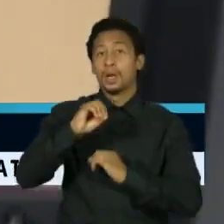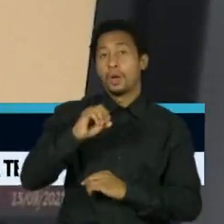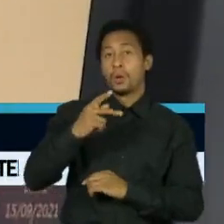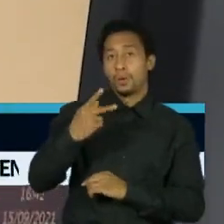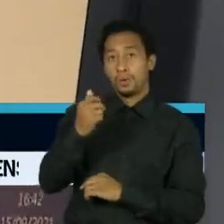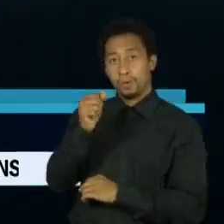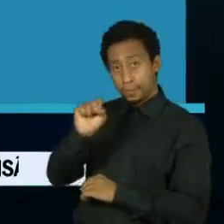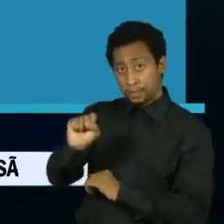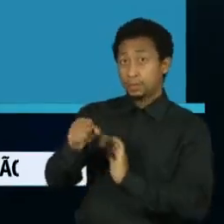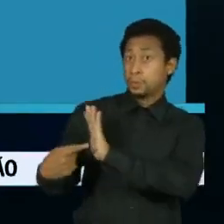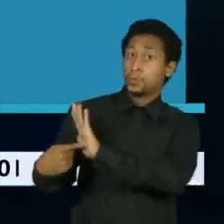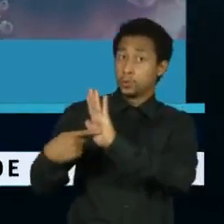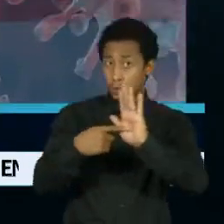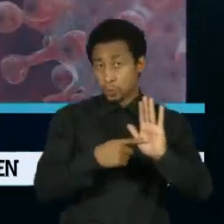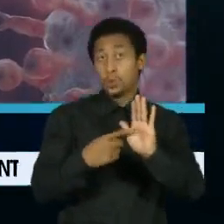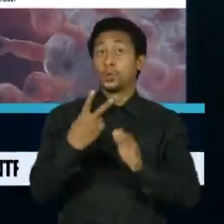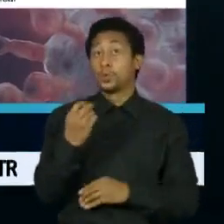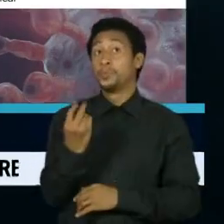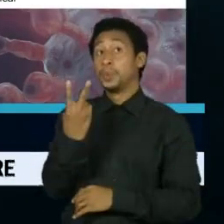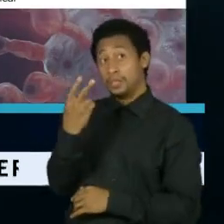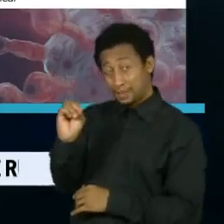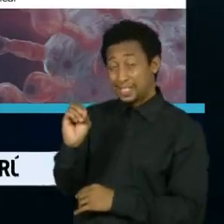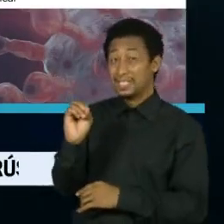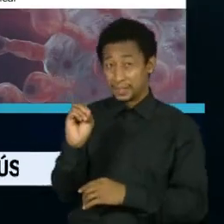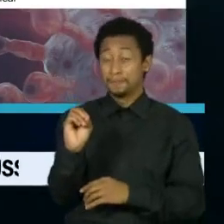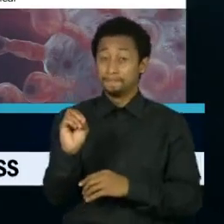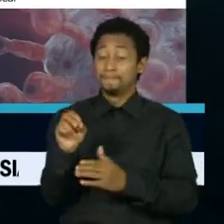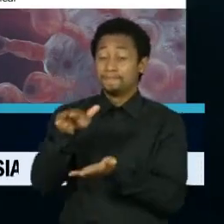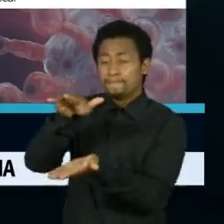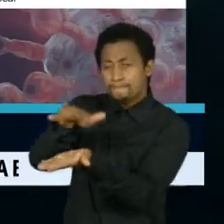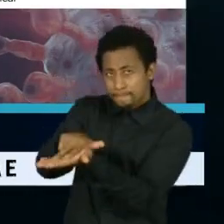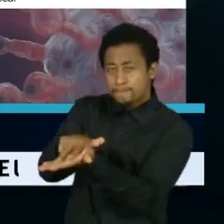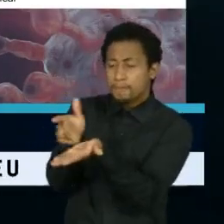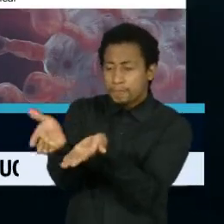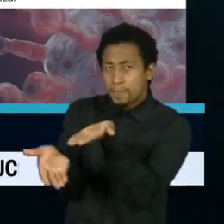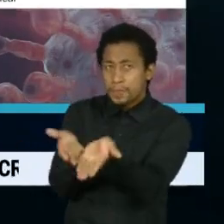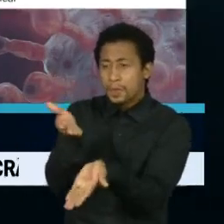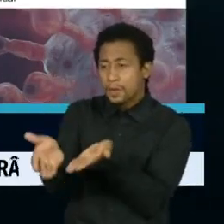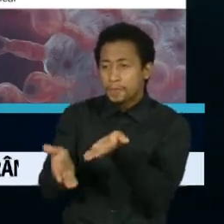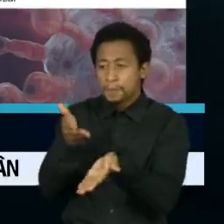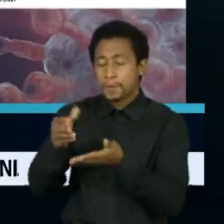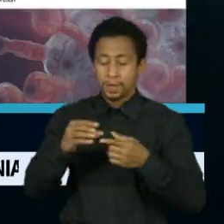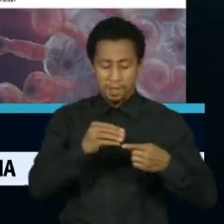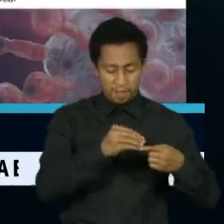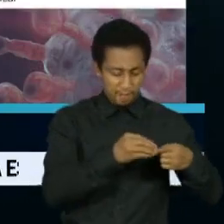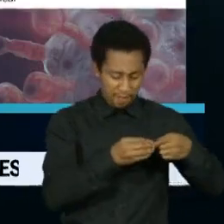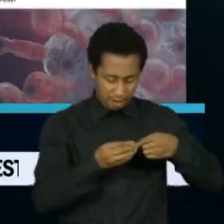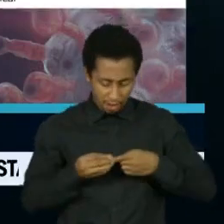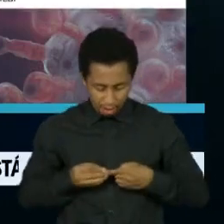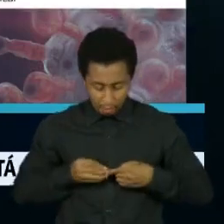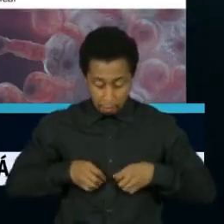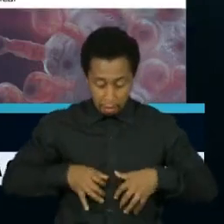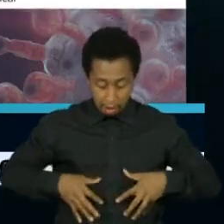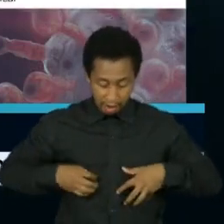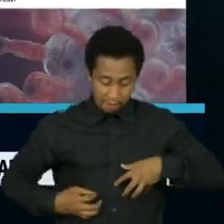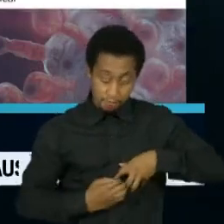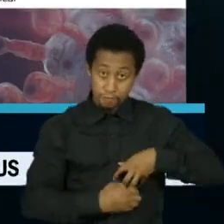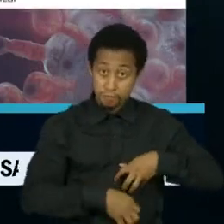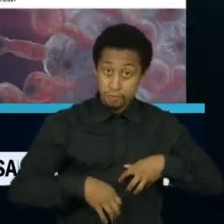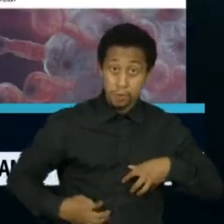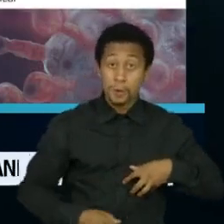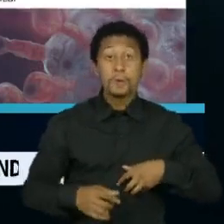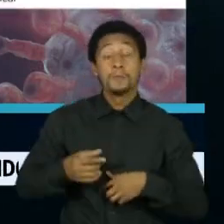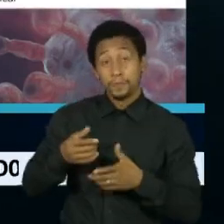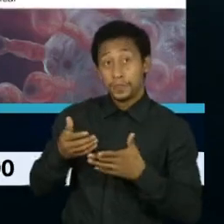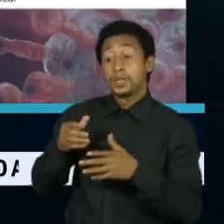mostra que, em 2020, houve redução de internações para leishmaniose visceral, leptospirose e malária, na